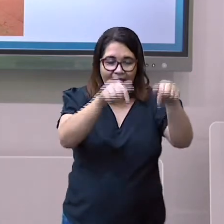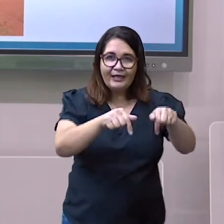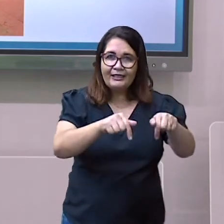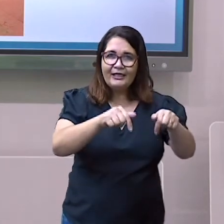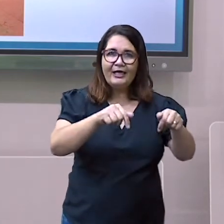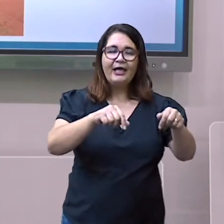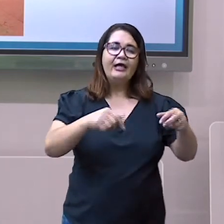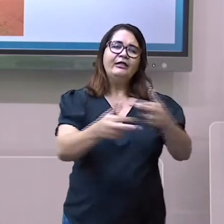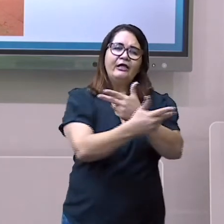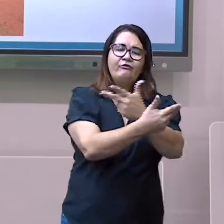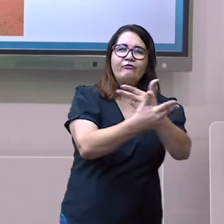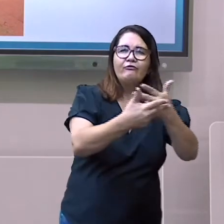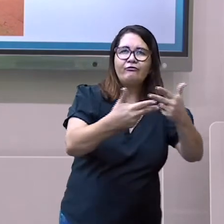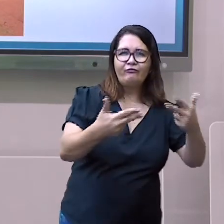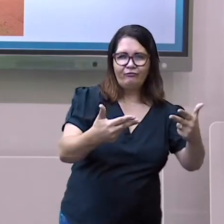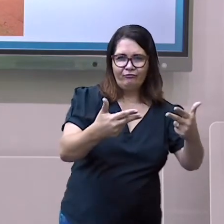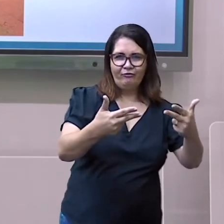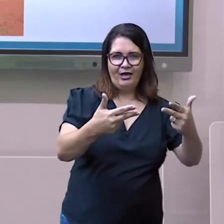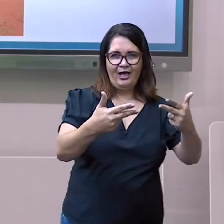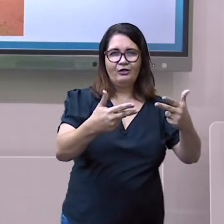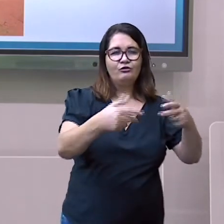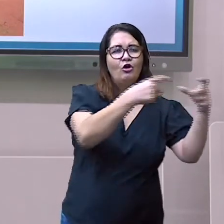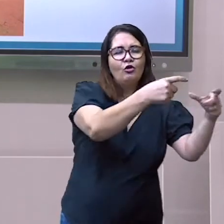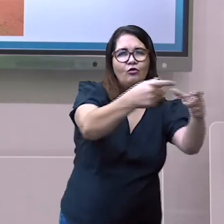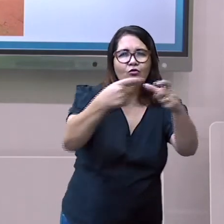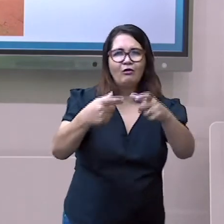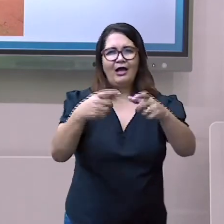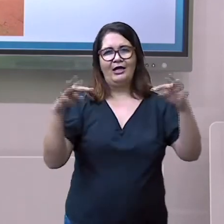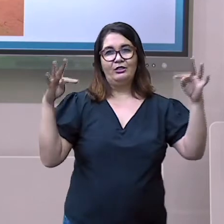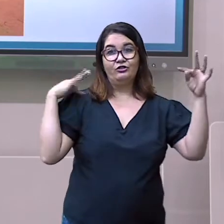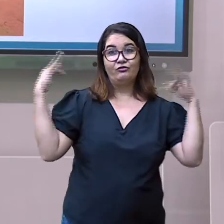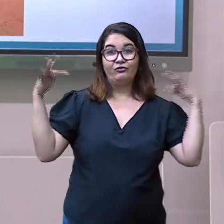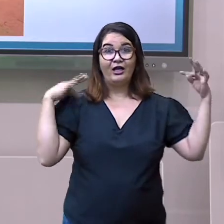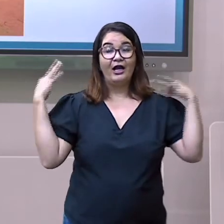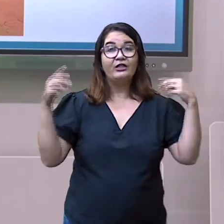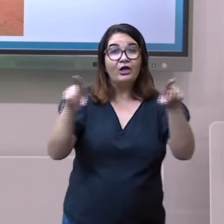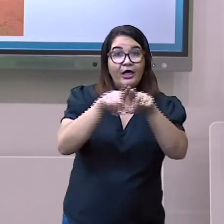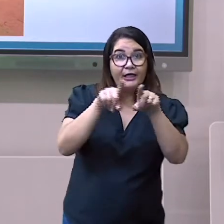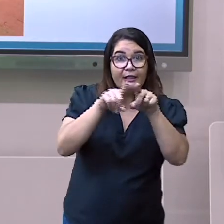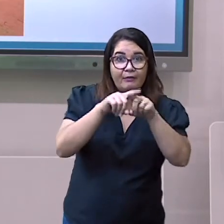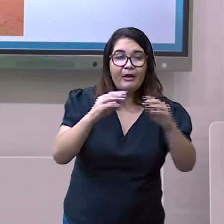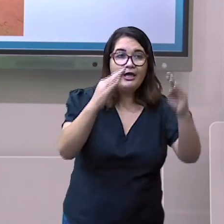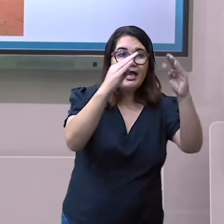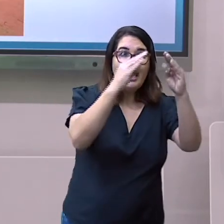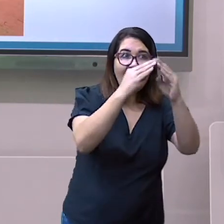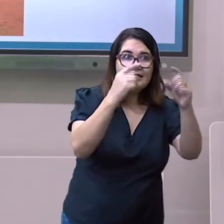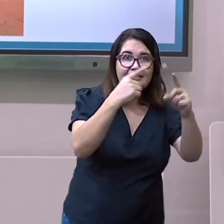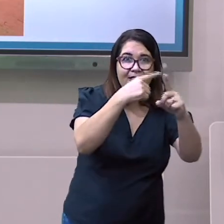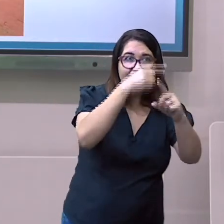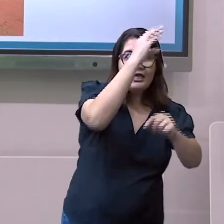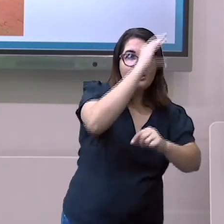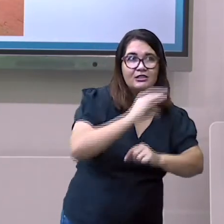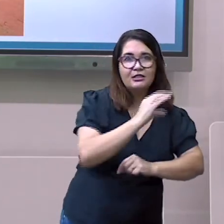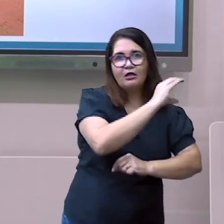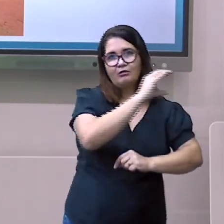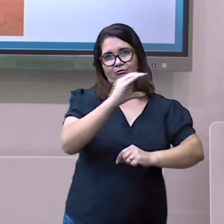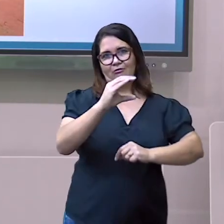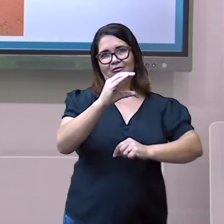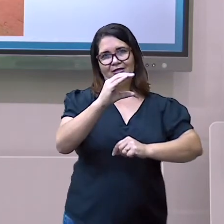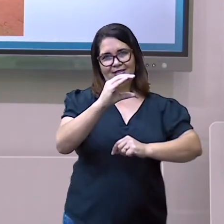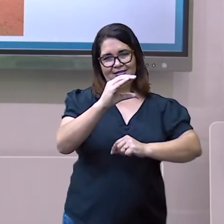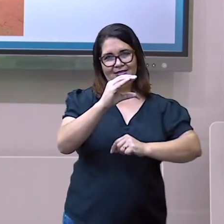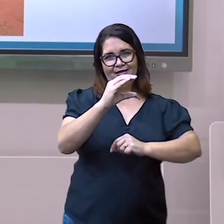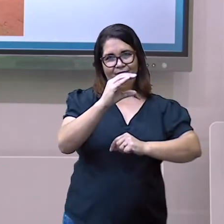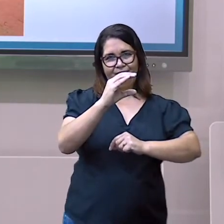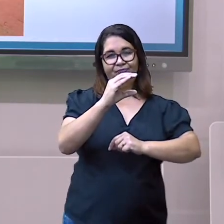e beneditana, que catequizaram os índios caeteses e permitiram a ocupação definitiva das